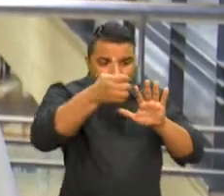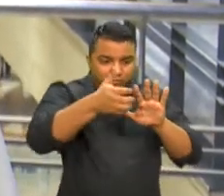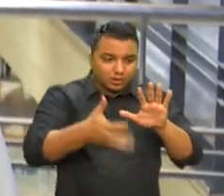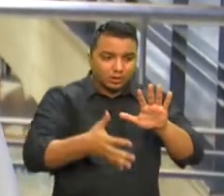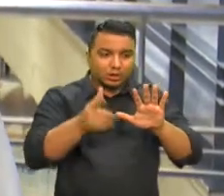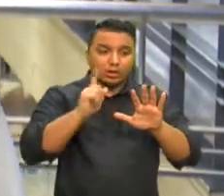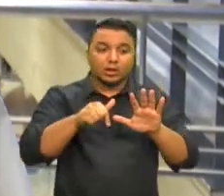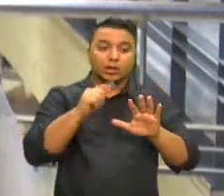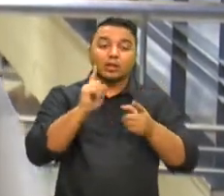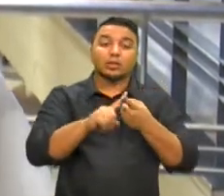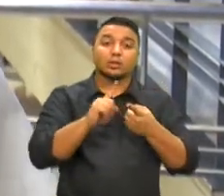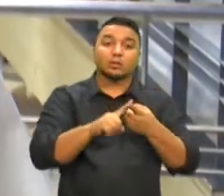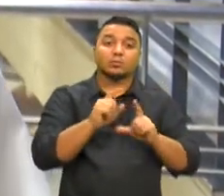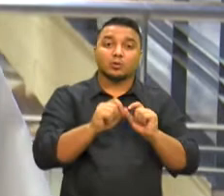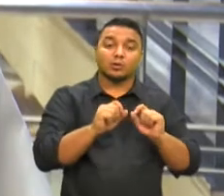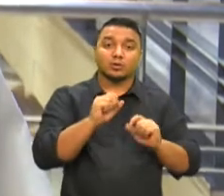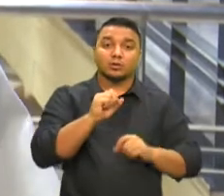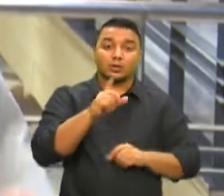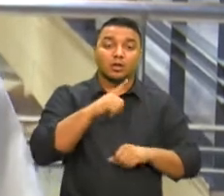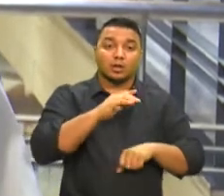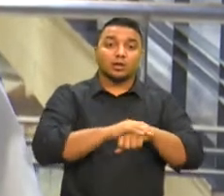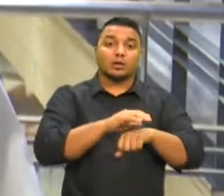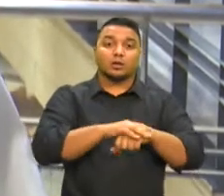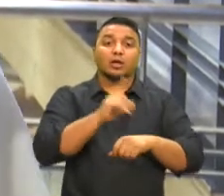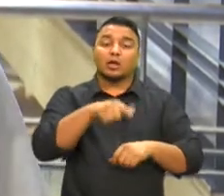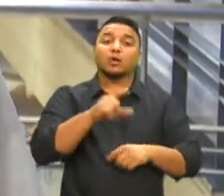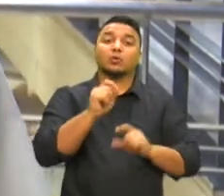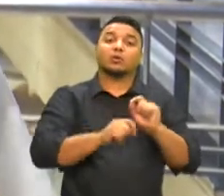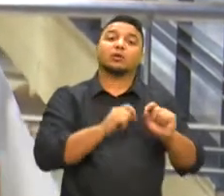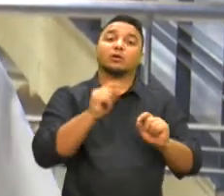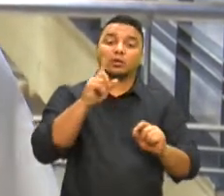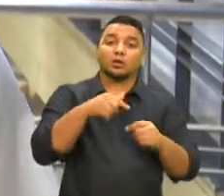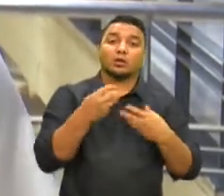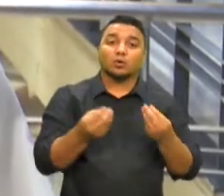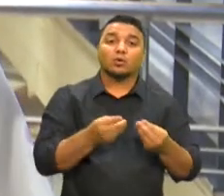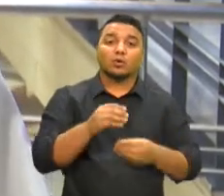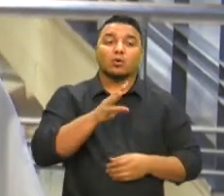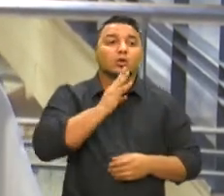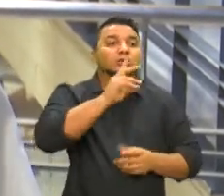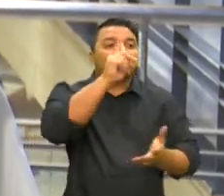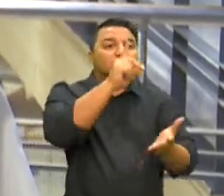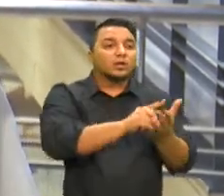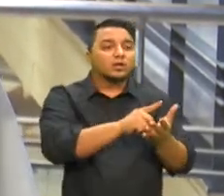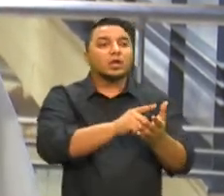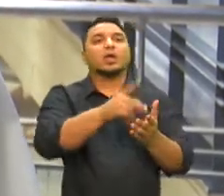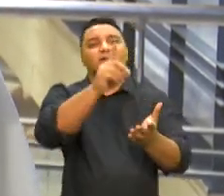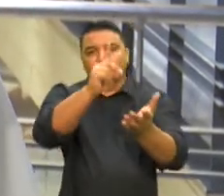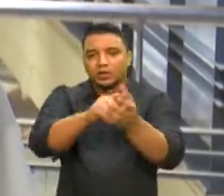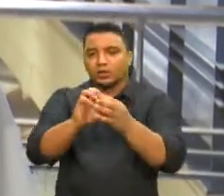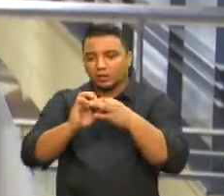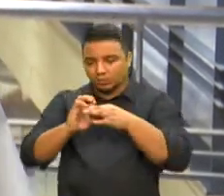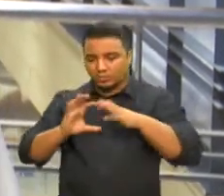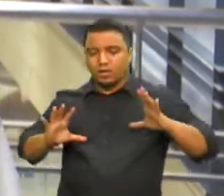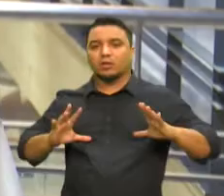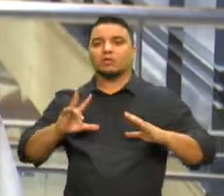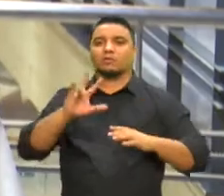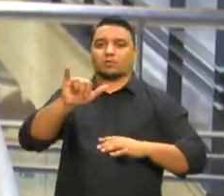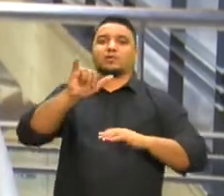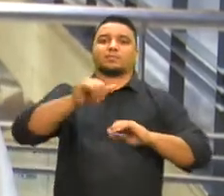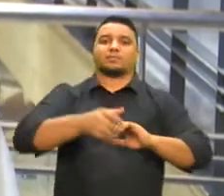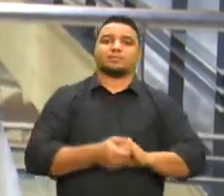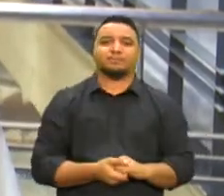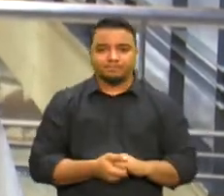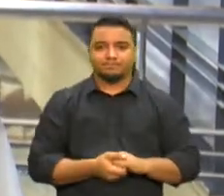inclusive, aquilo que ele prega tanto que é. Conhecereis a verdade e ela vos